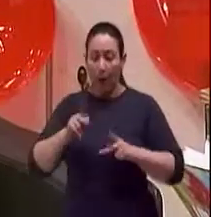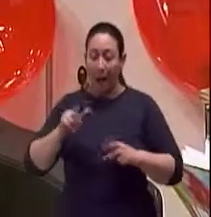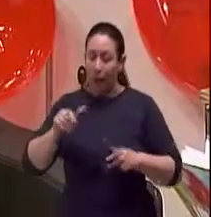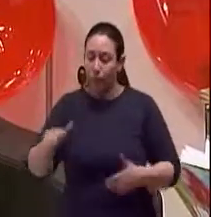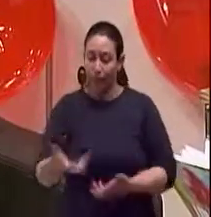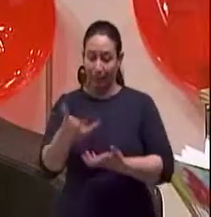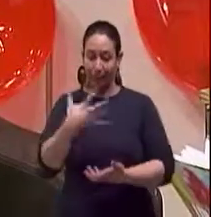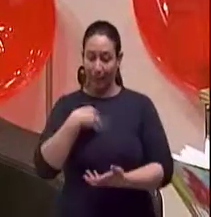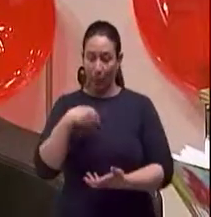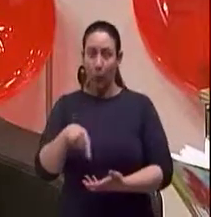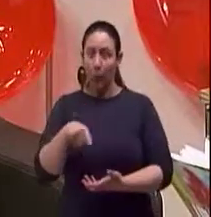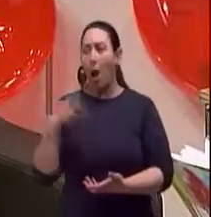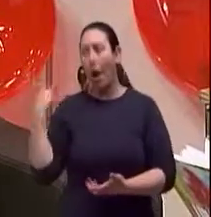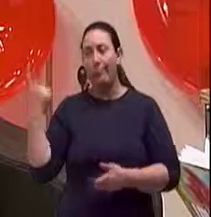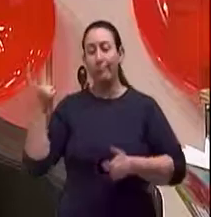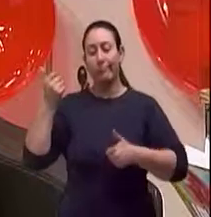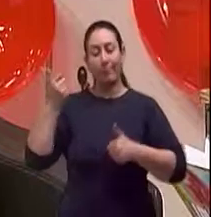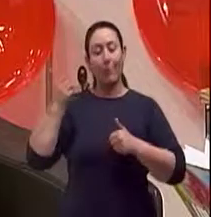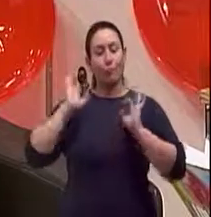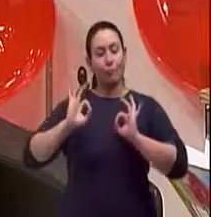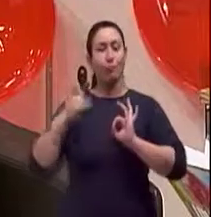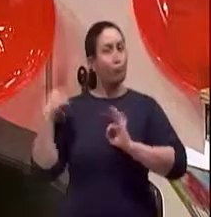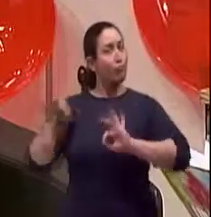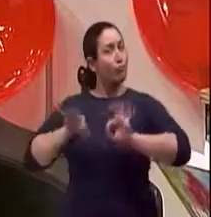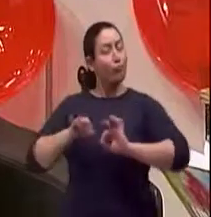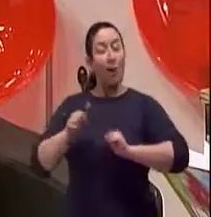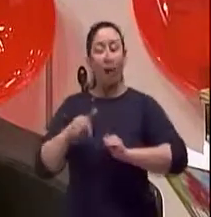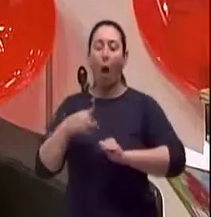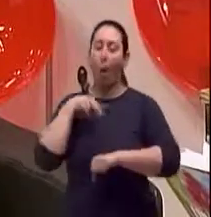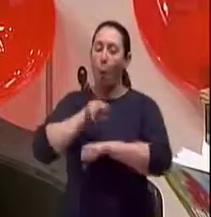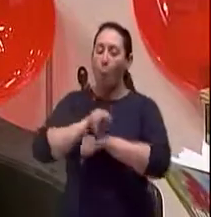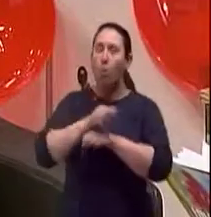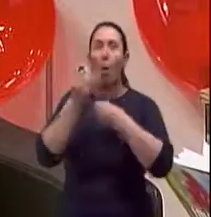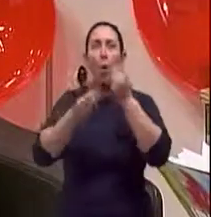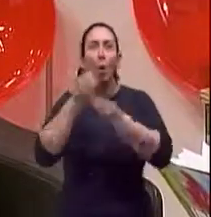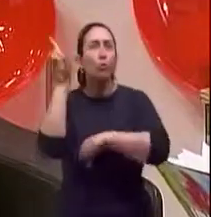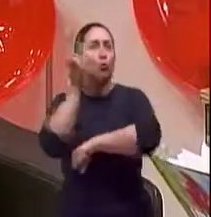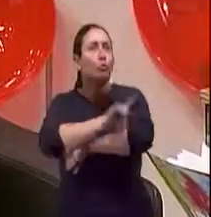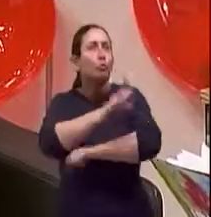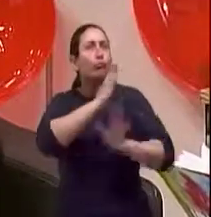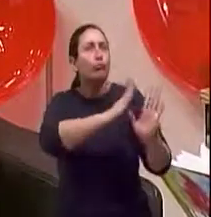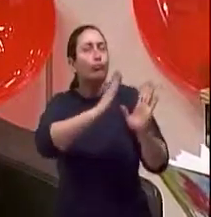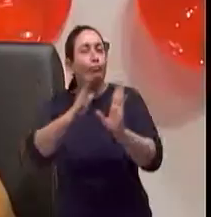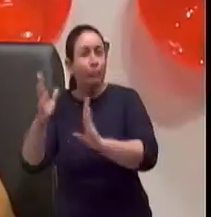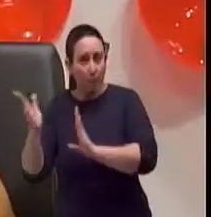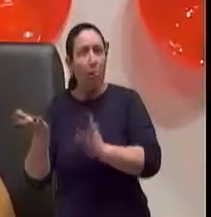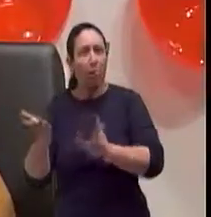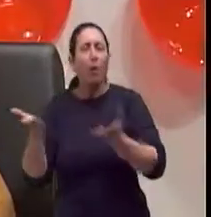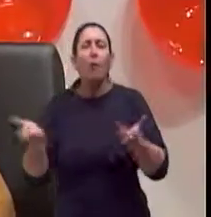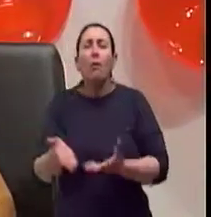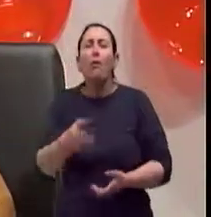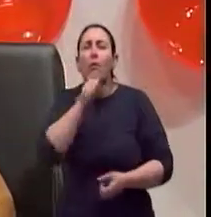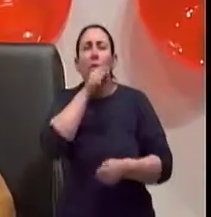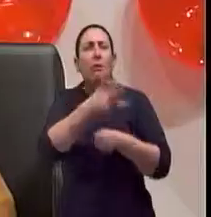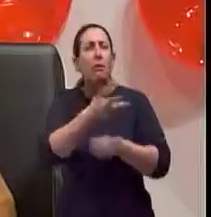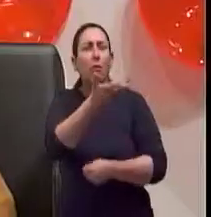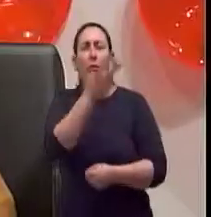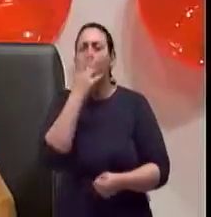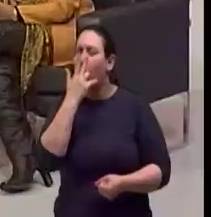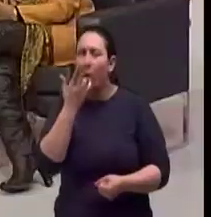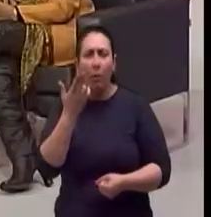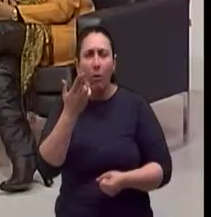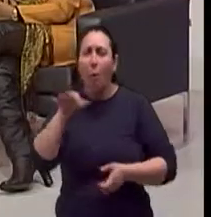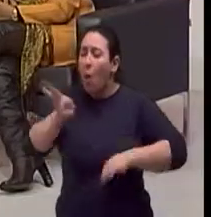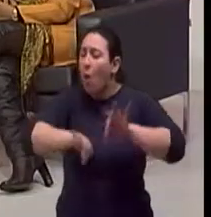O idoso, a única diferença é que nós vamos nos vendo envelhecer, vendo os nossos pais envelhecer. Será que não é isso que mexe